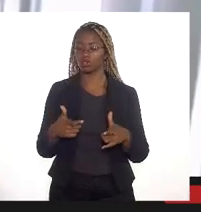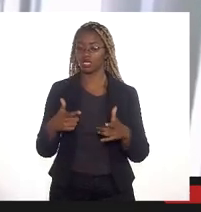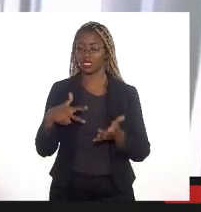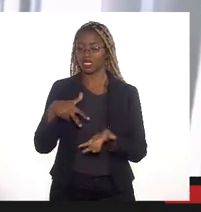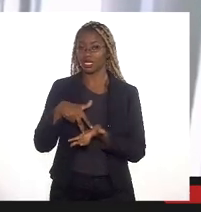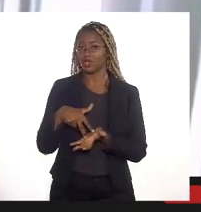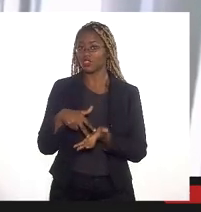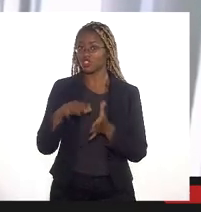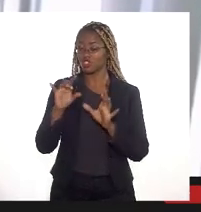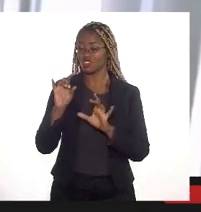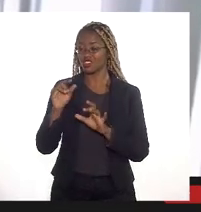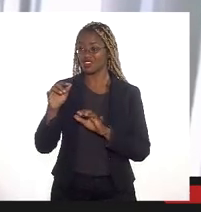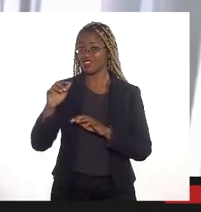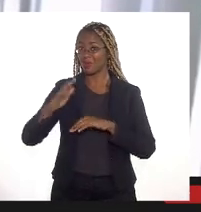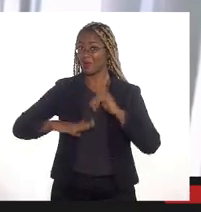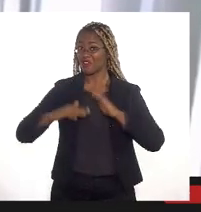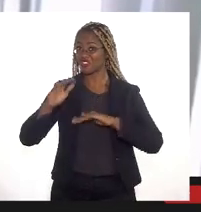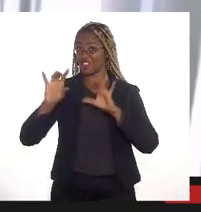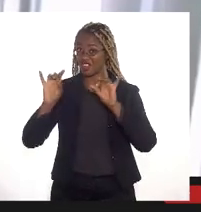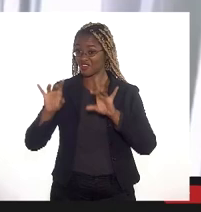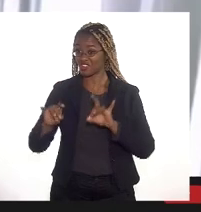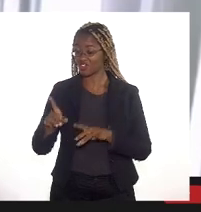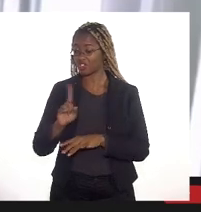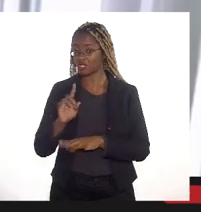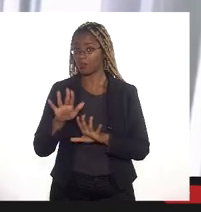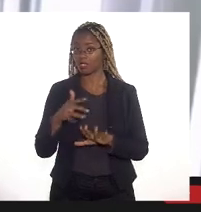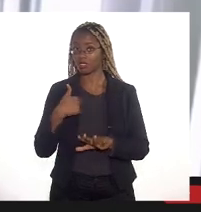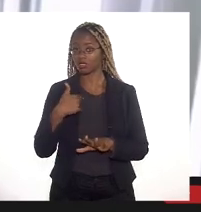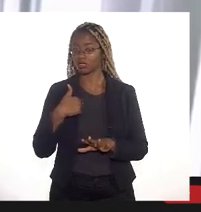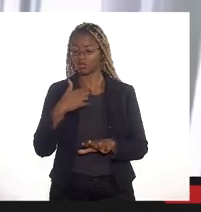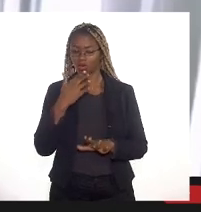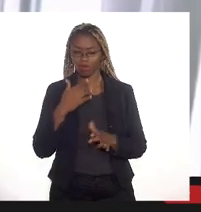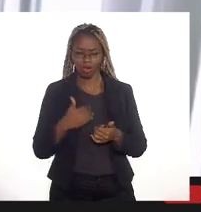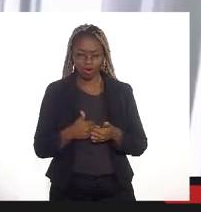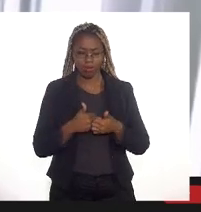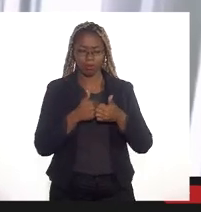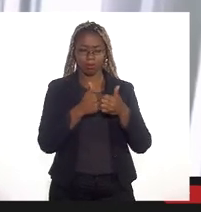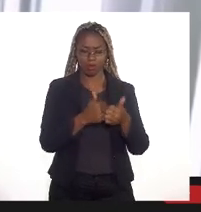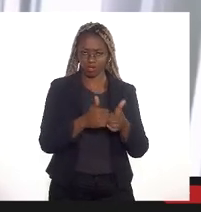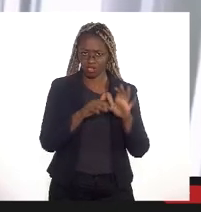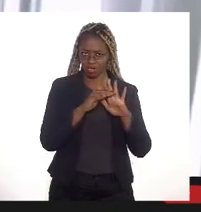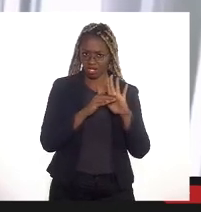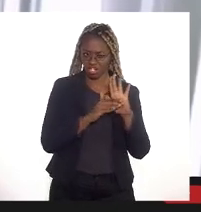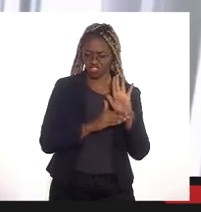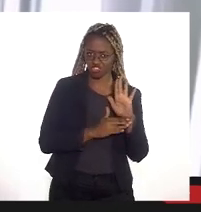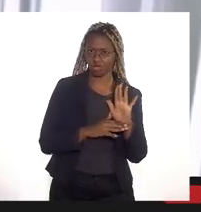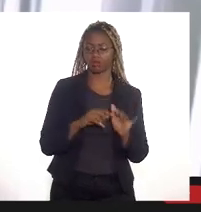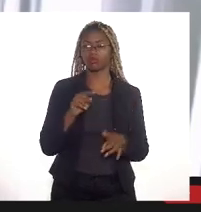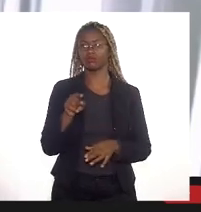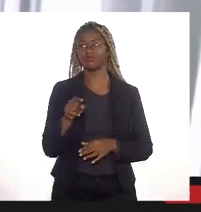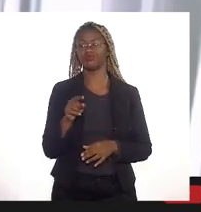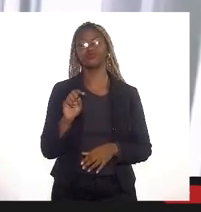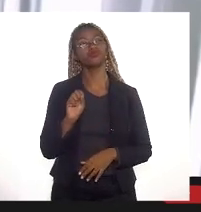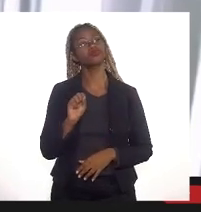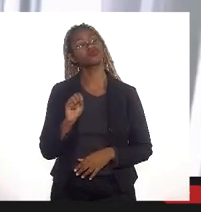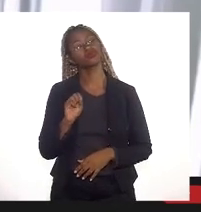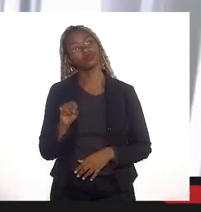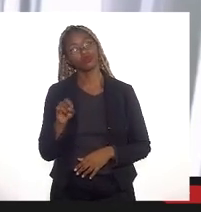especialista mas que tem acompanhado a agenda da região metropolitana se diante da